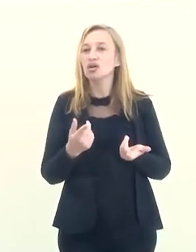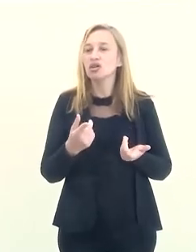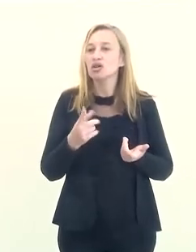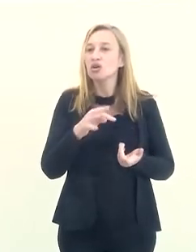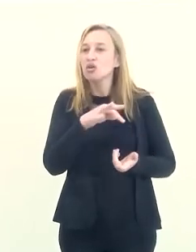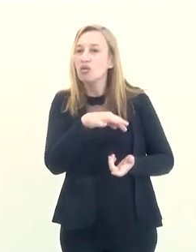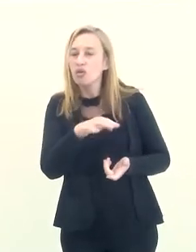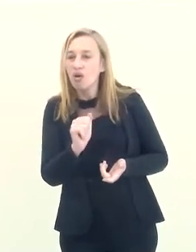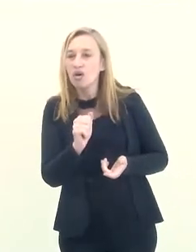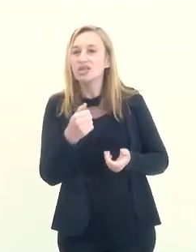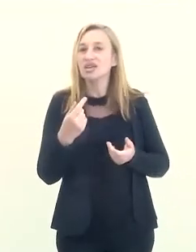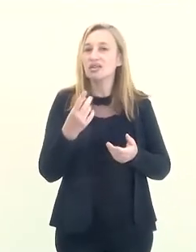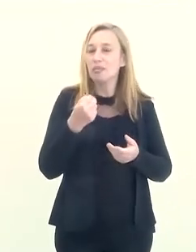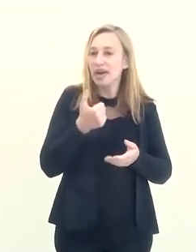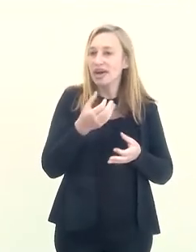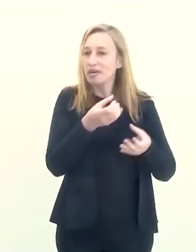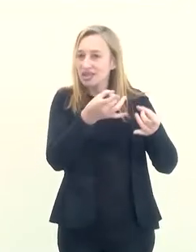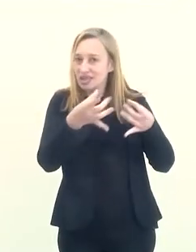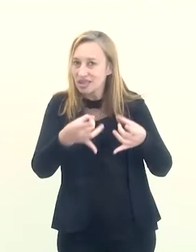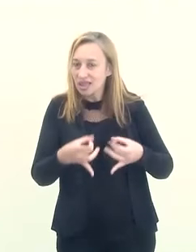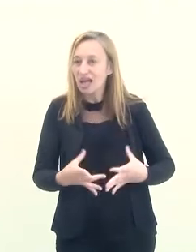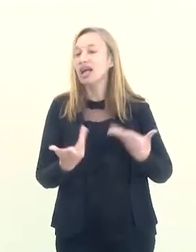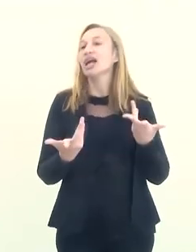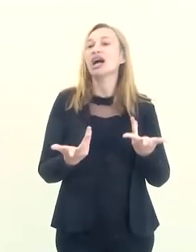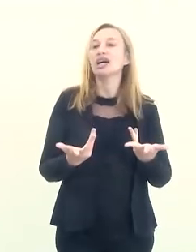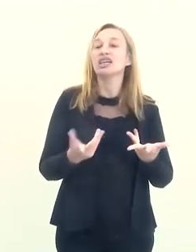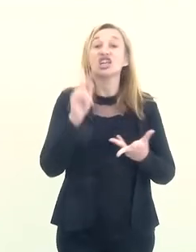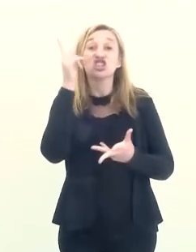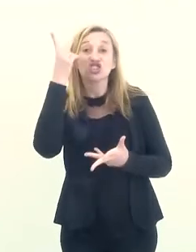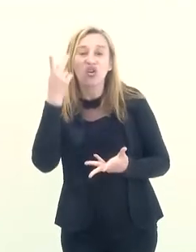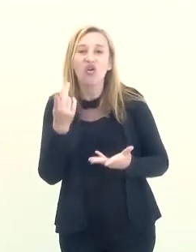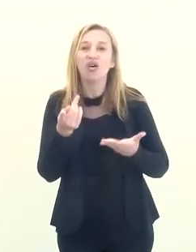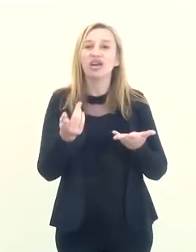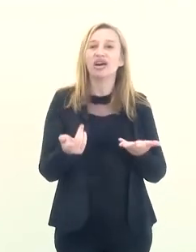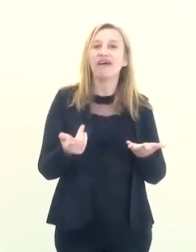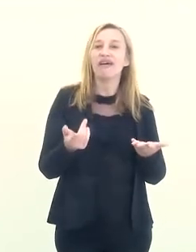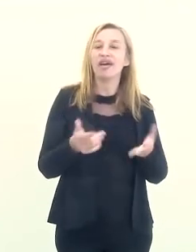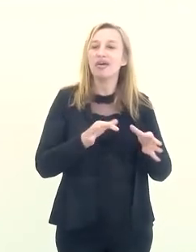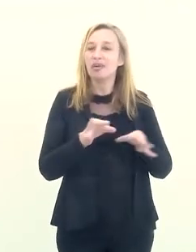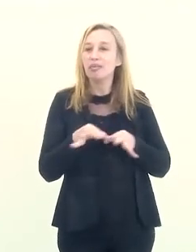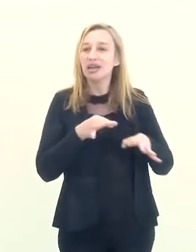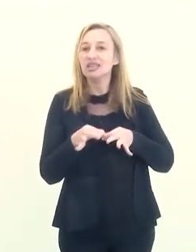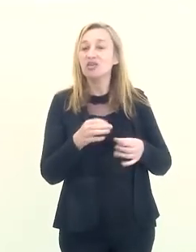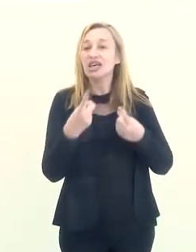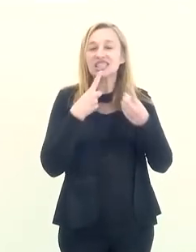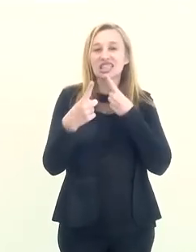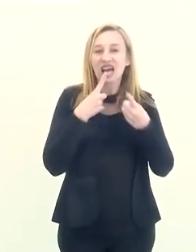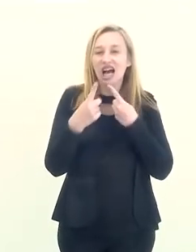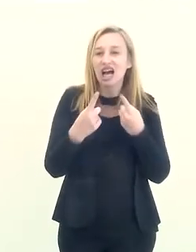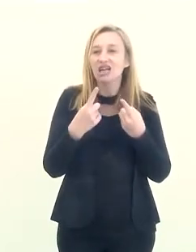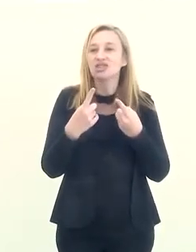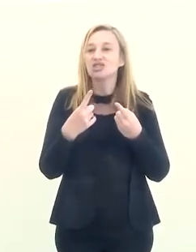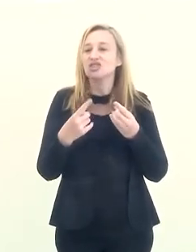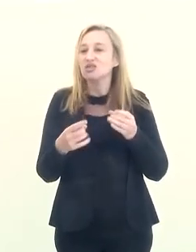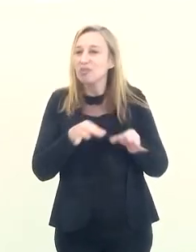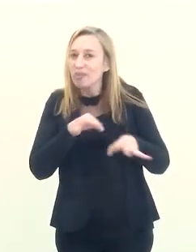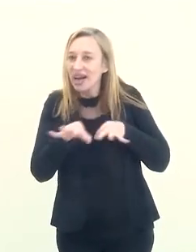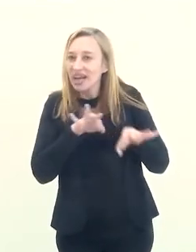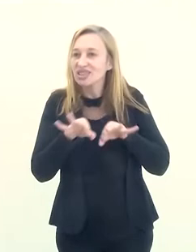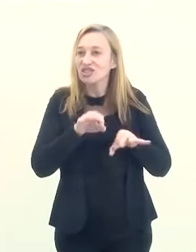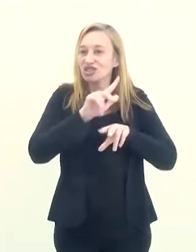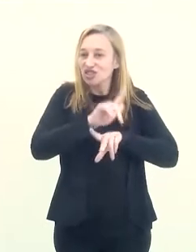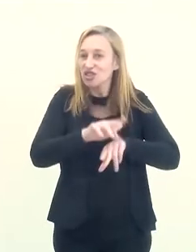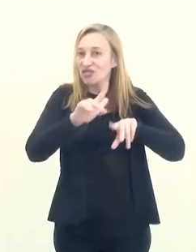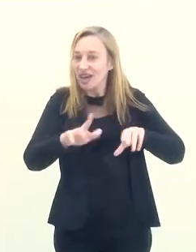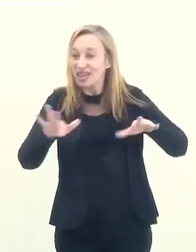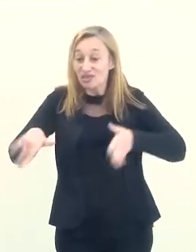delineadas, que resgatam história, enfim. Esse diálogo de montagem de diversos caminhos para